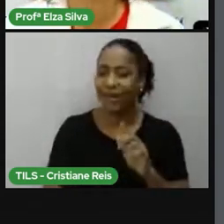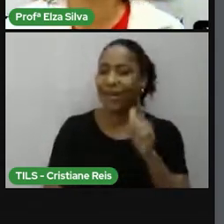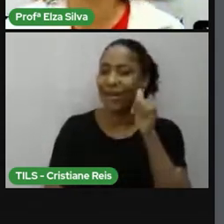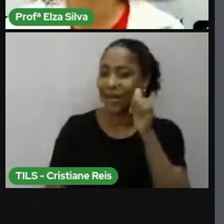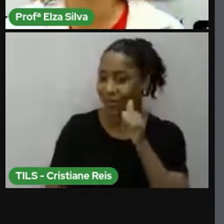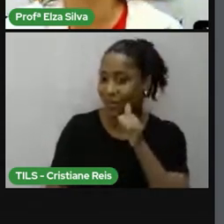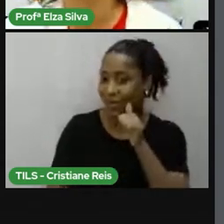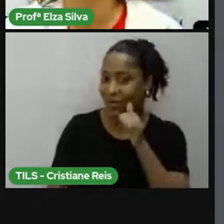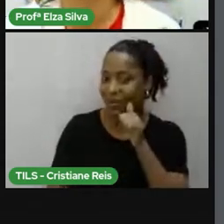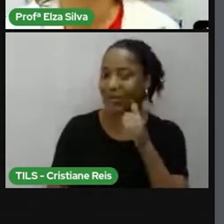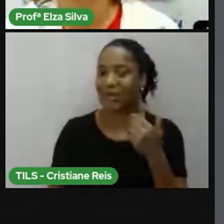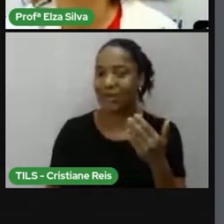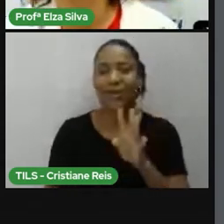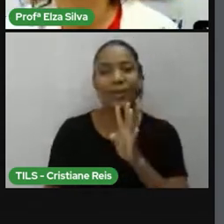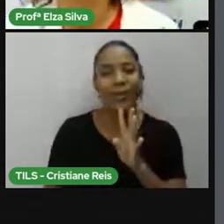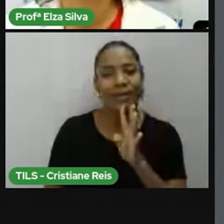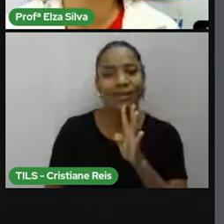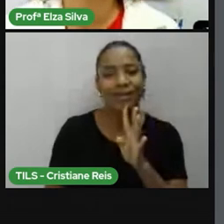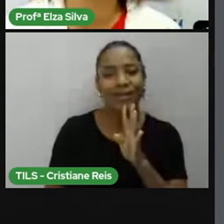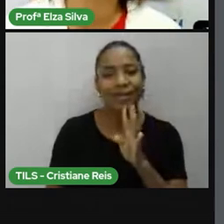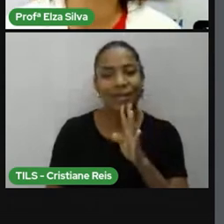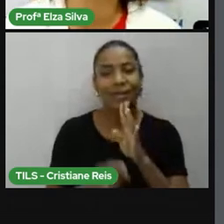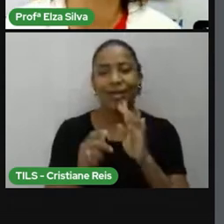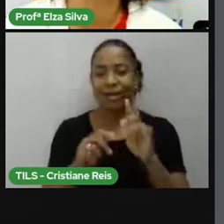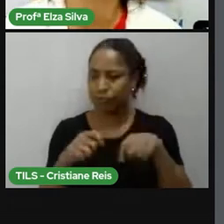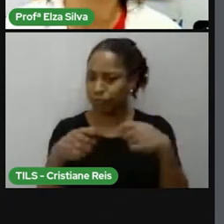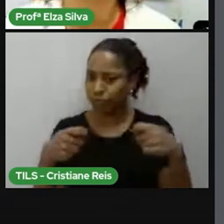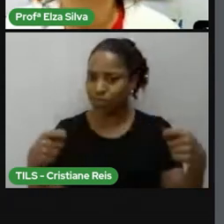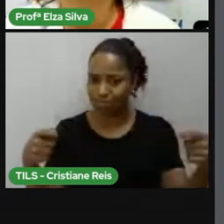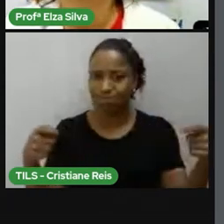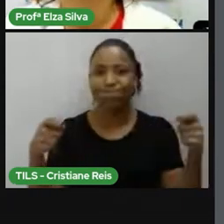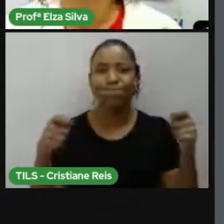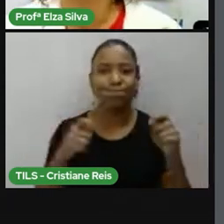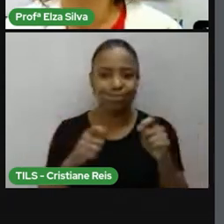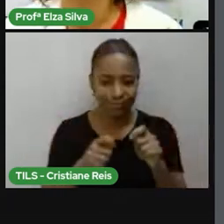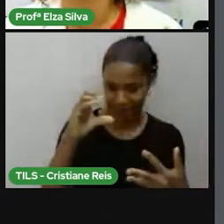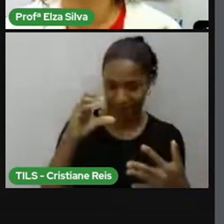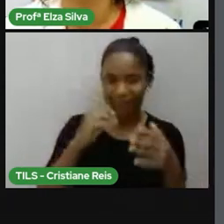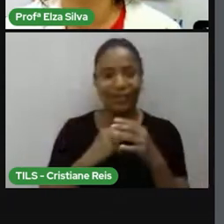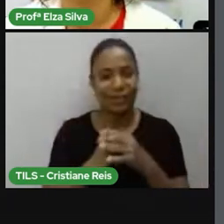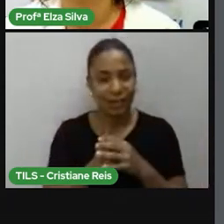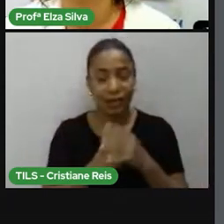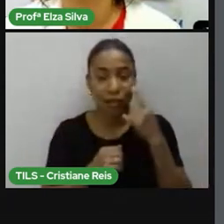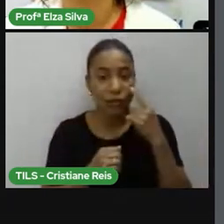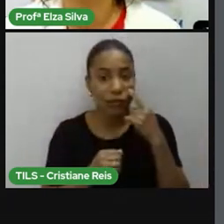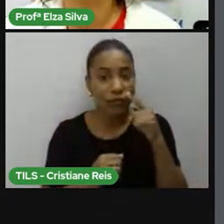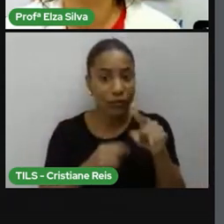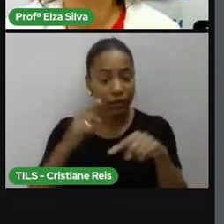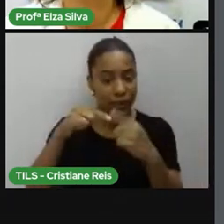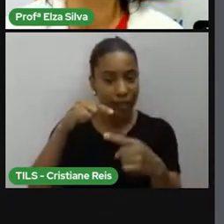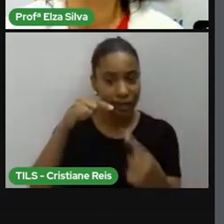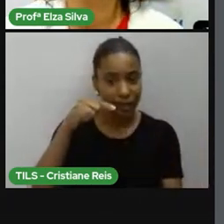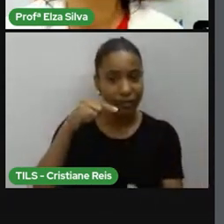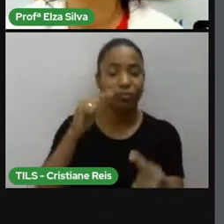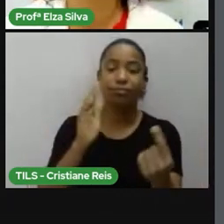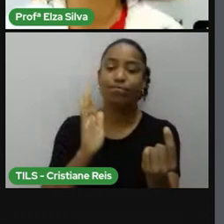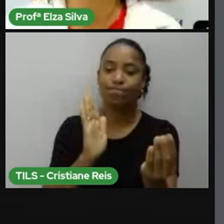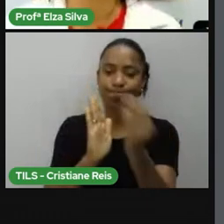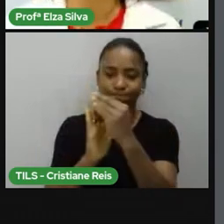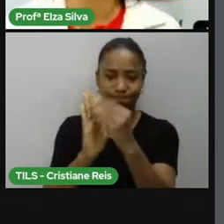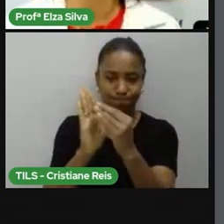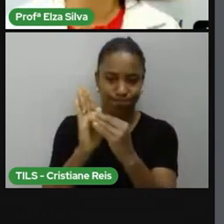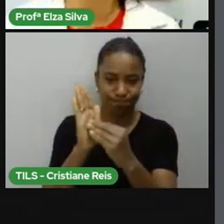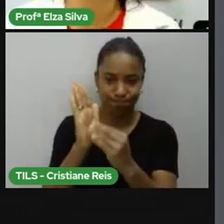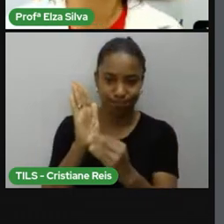o passado de know e new Escreva lá no seu caderno Ok? Vale novamente a